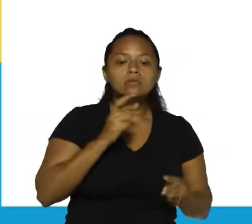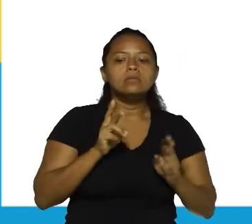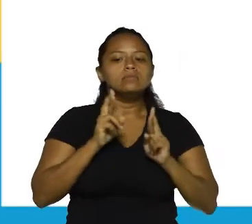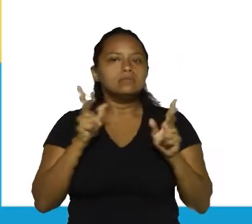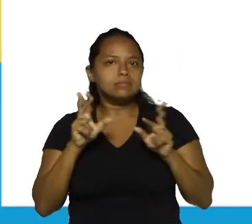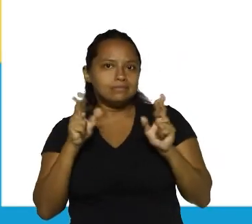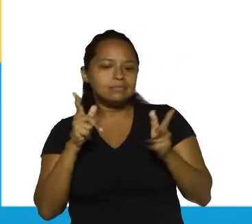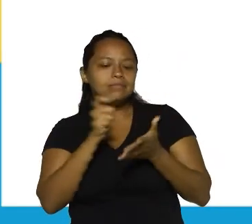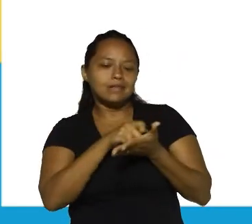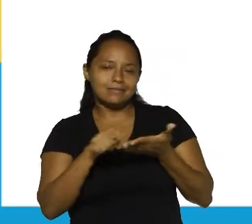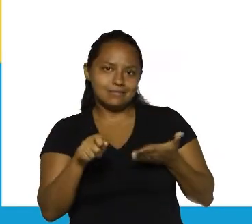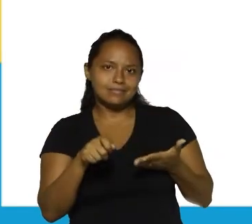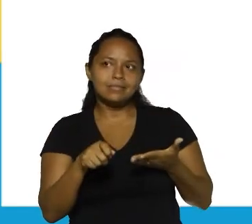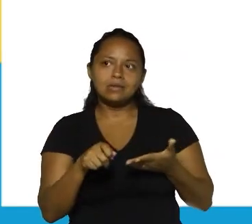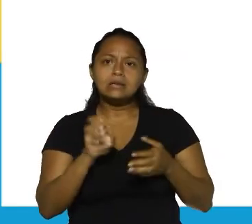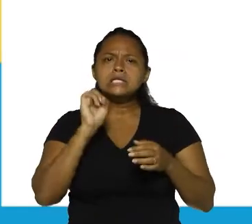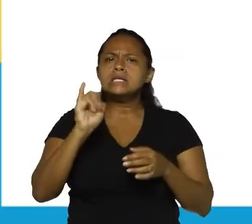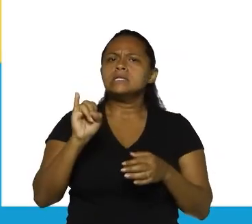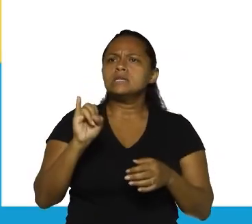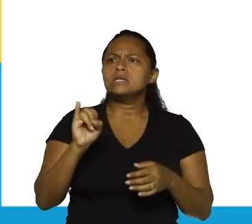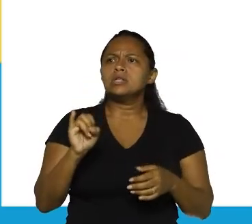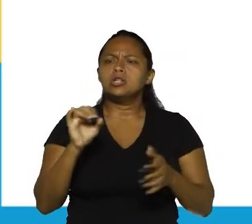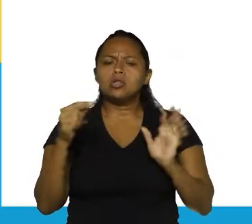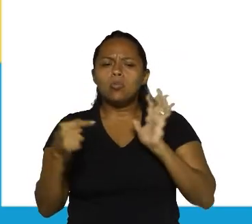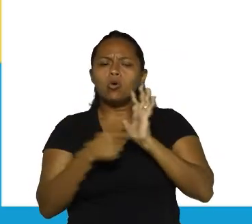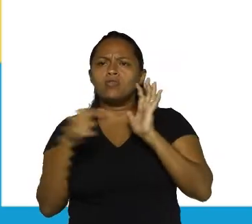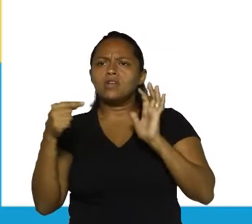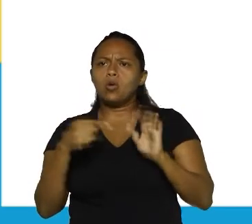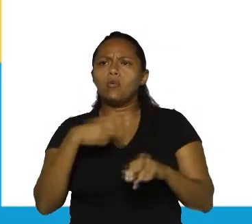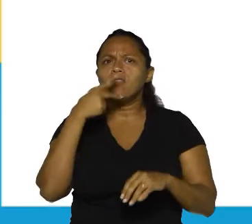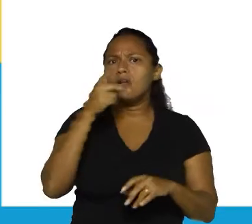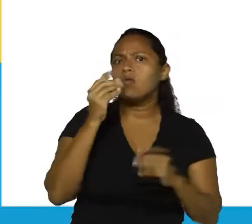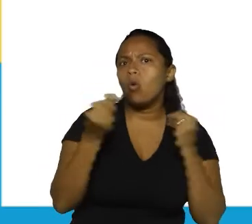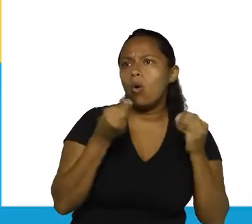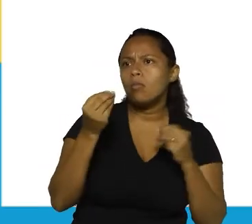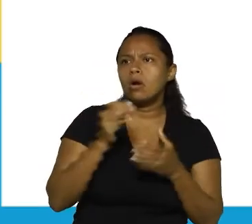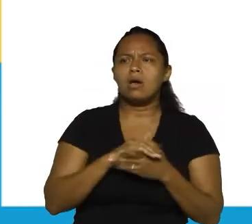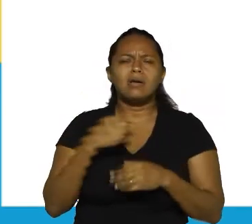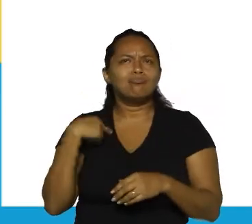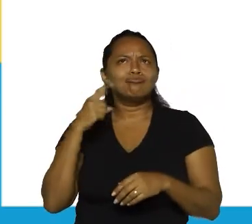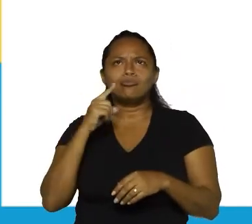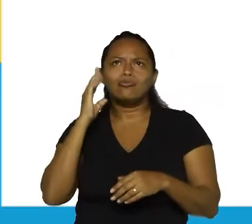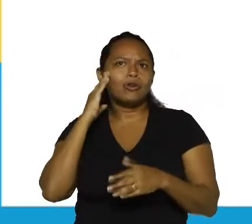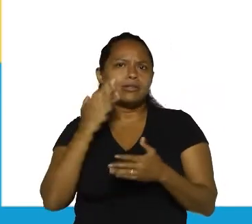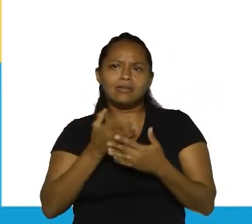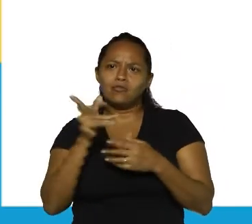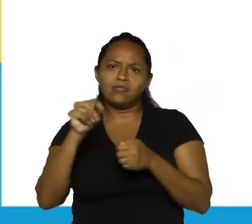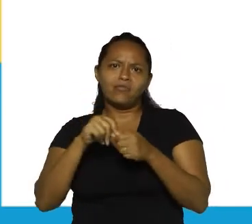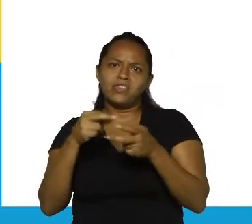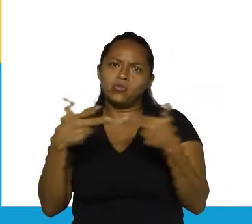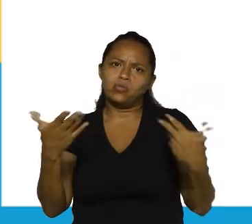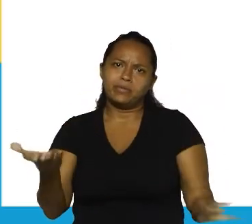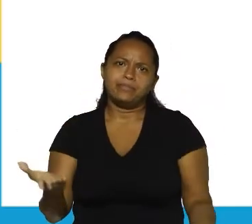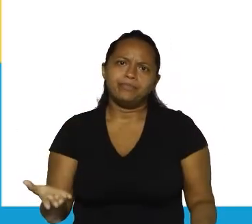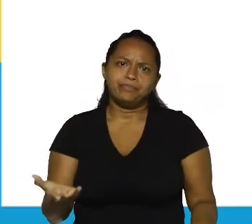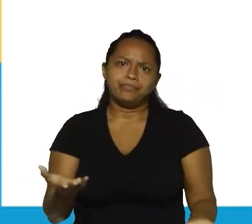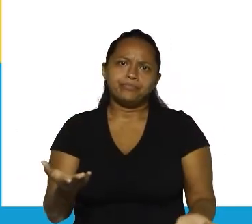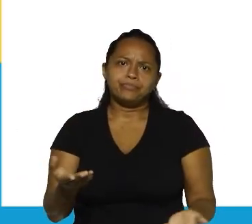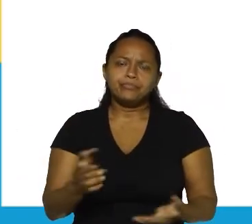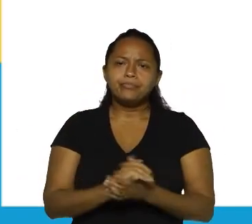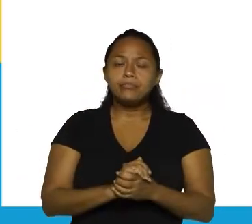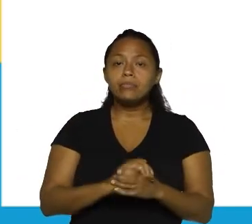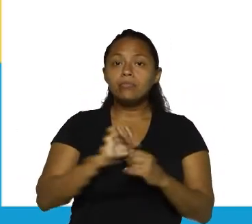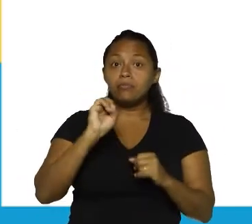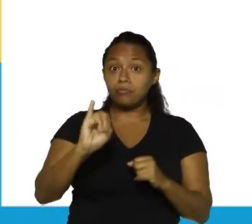diferente. Então, aqui ó, se eu tivesse um ponto final, eu diria assim. Não estou acreditando que você fez isso. Se eu